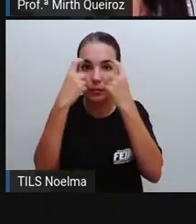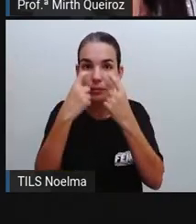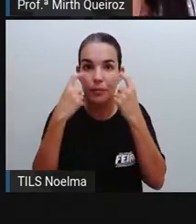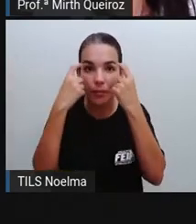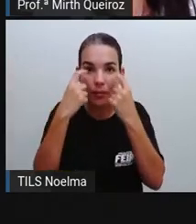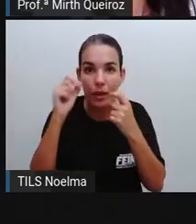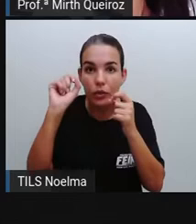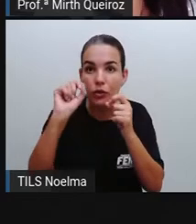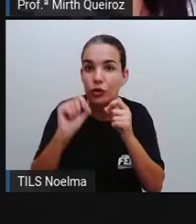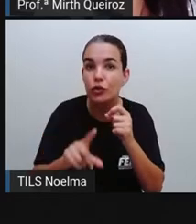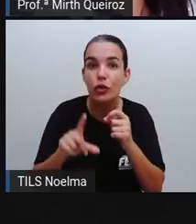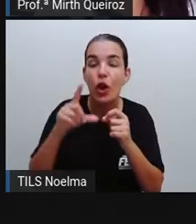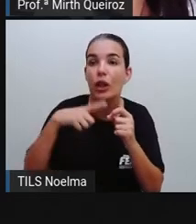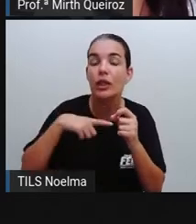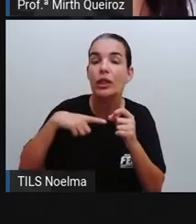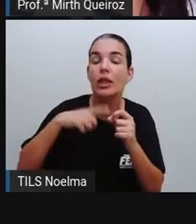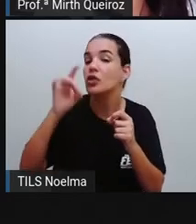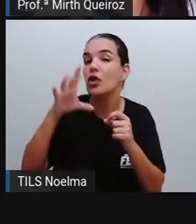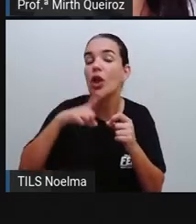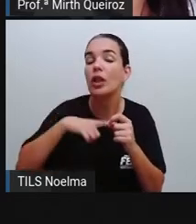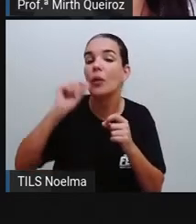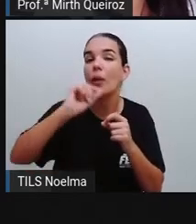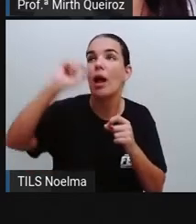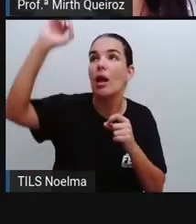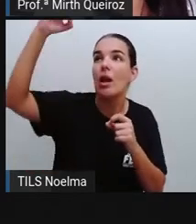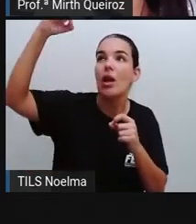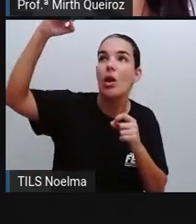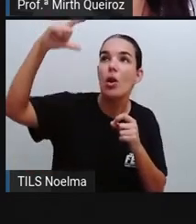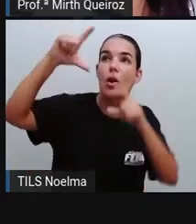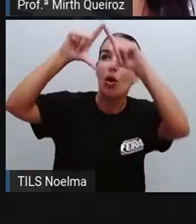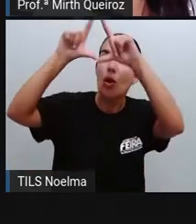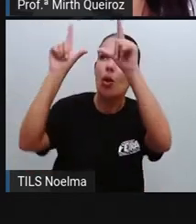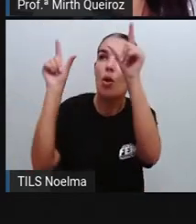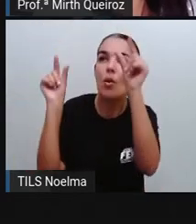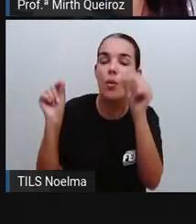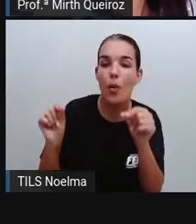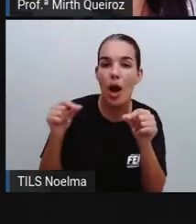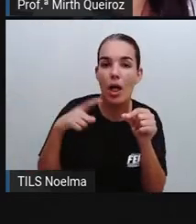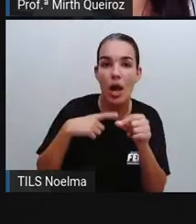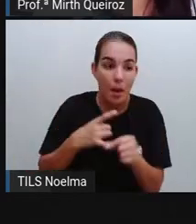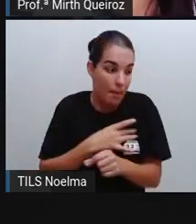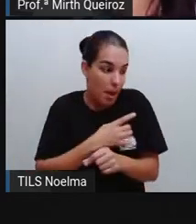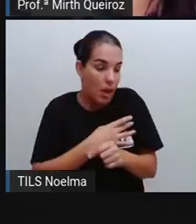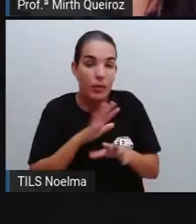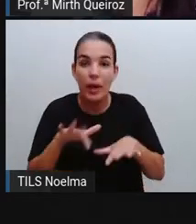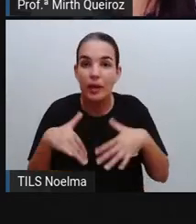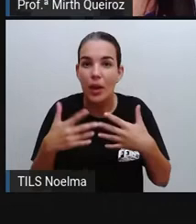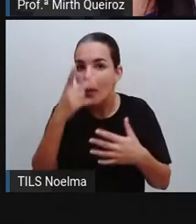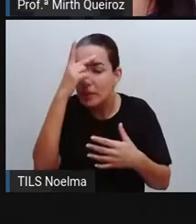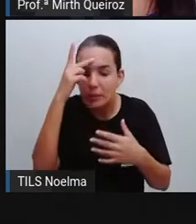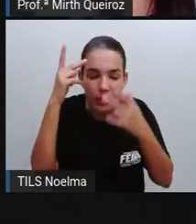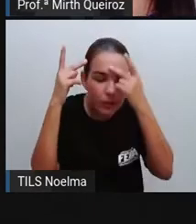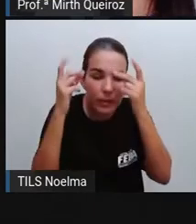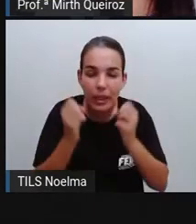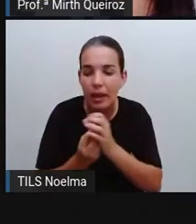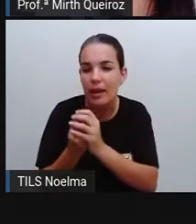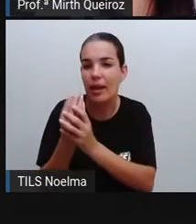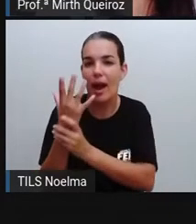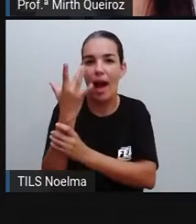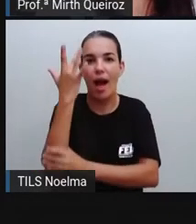pelo luar, o que estimula aí a fantasia, né? Essas fantasias e os mistérios.